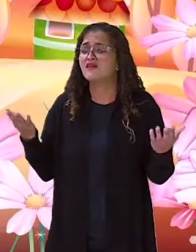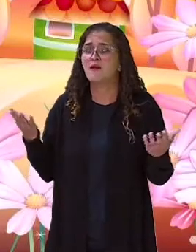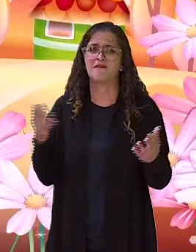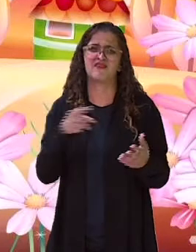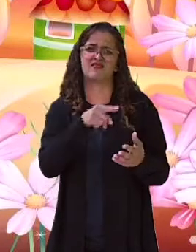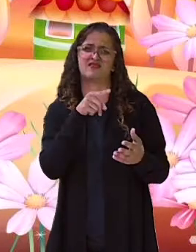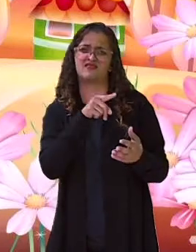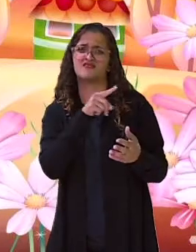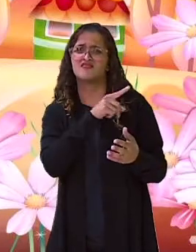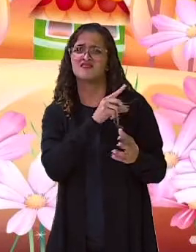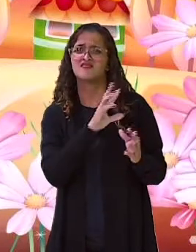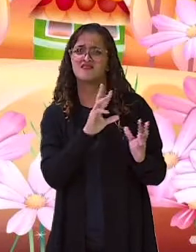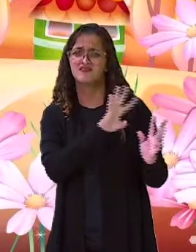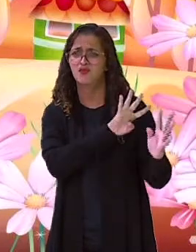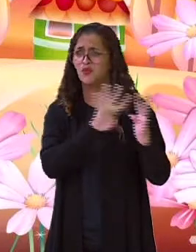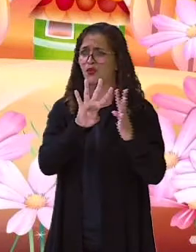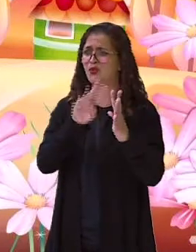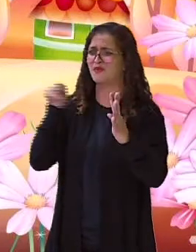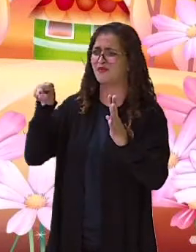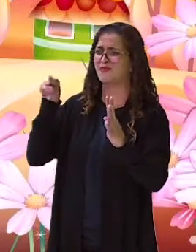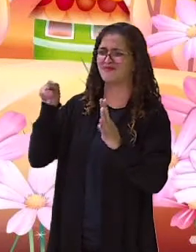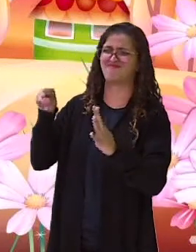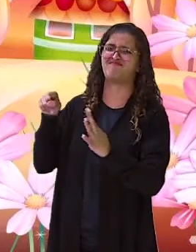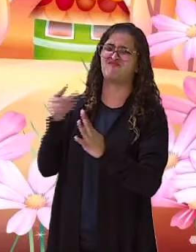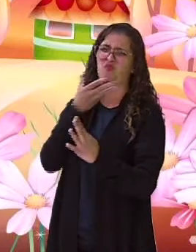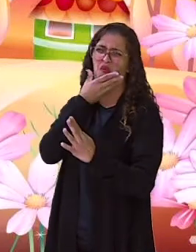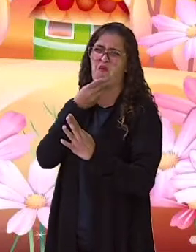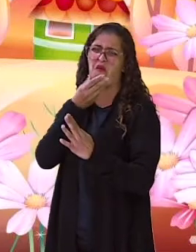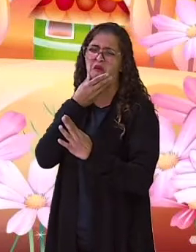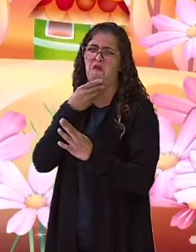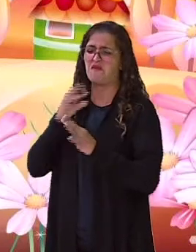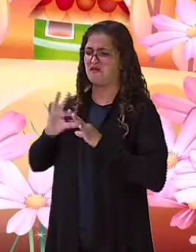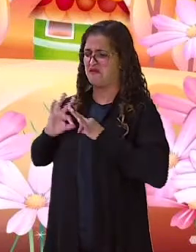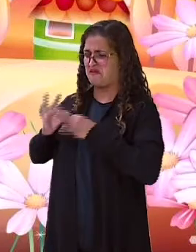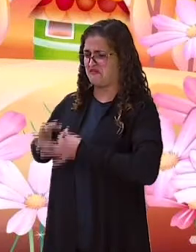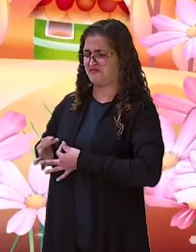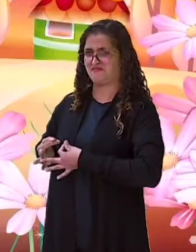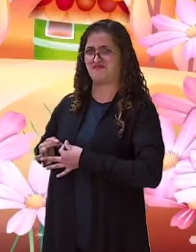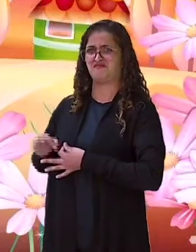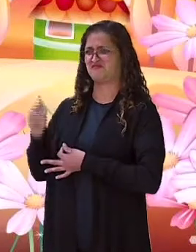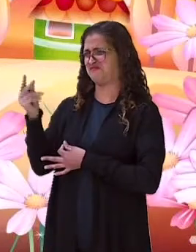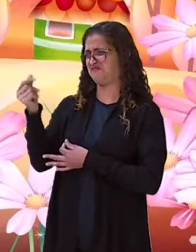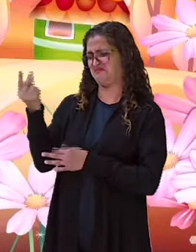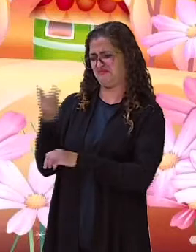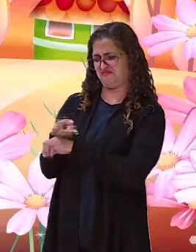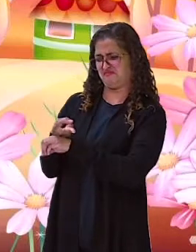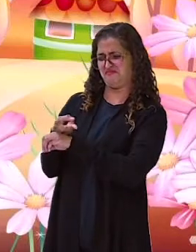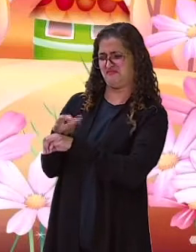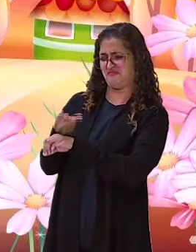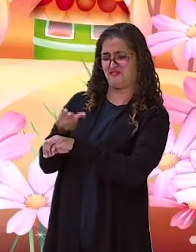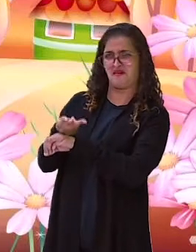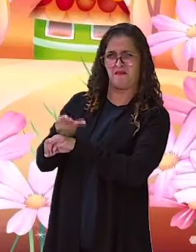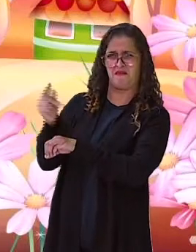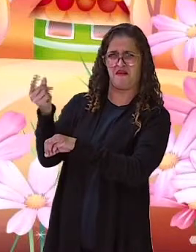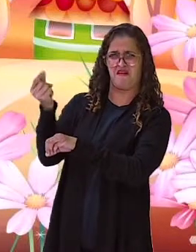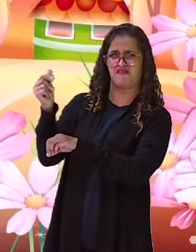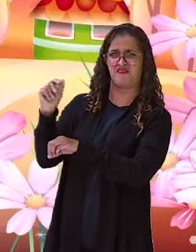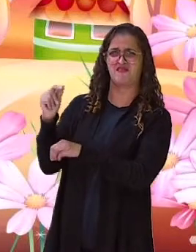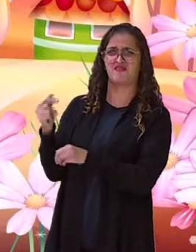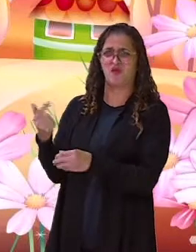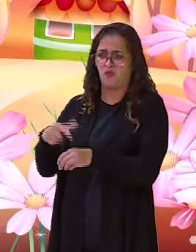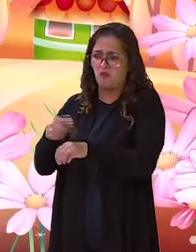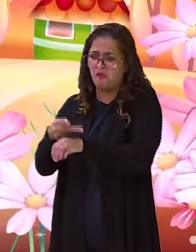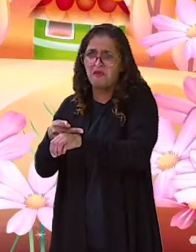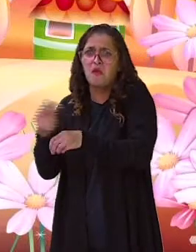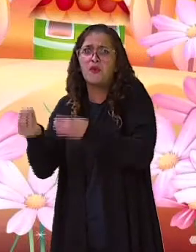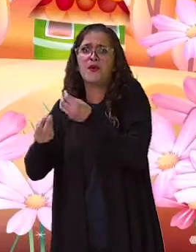pobre. Todos ali sabiam que ele não tinha nada. Quanto mais uma moeda de prata. O camponês acabou